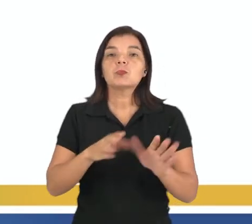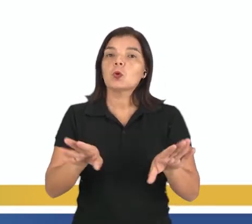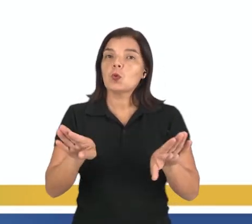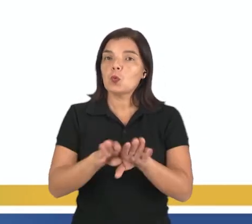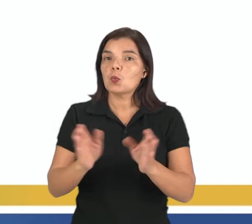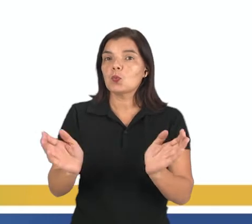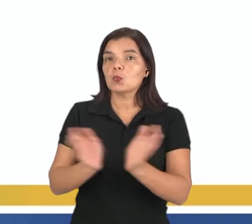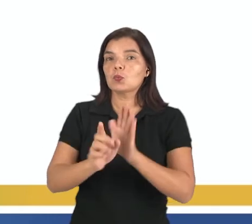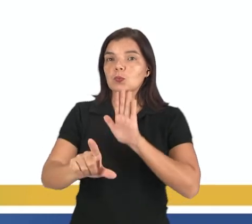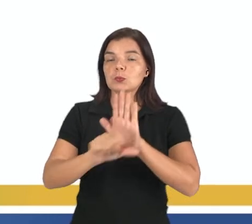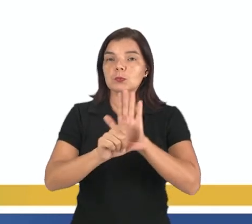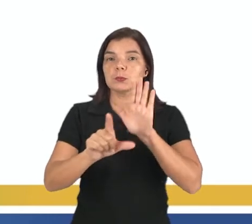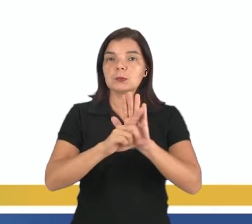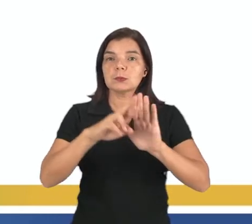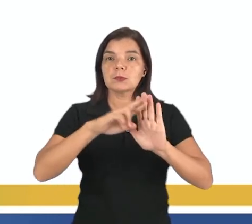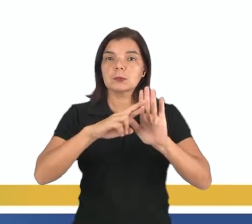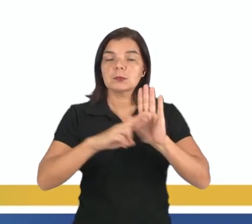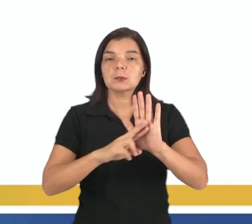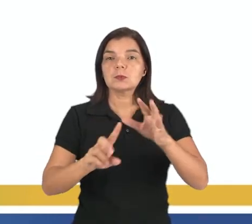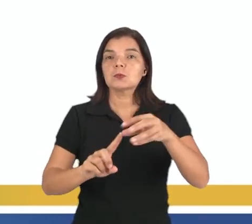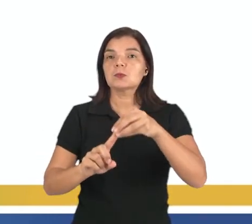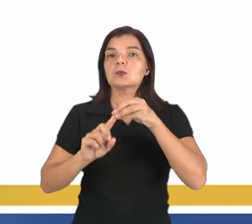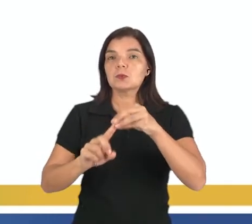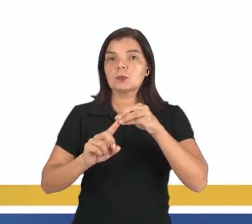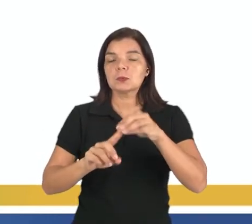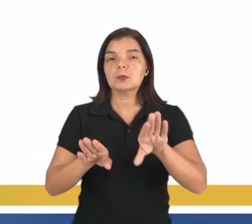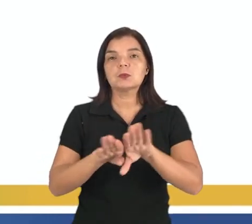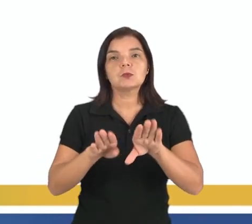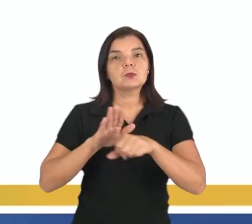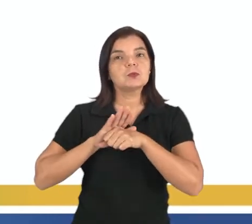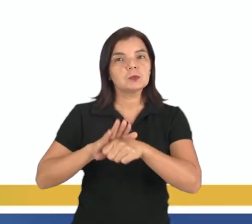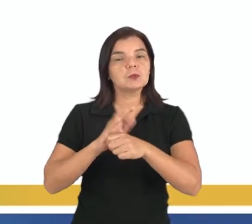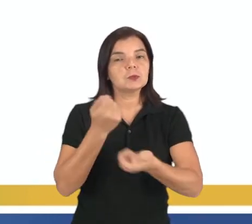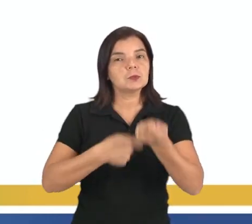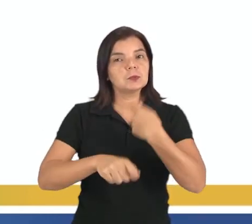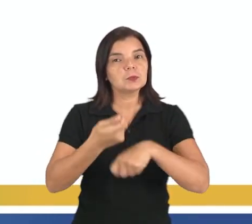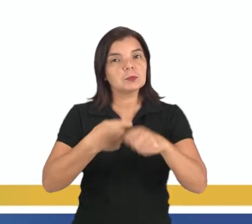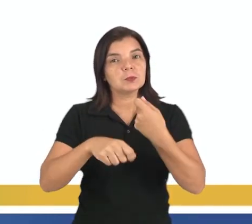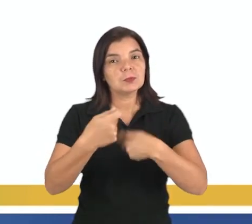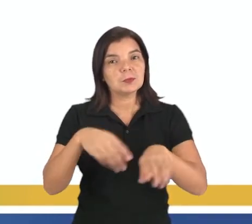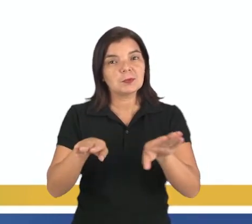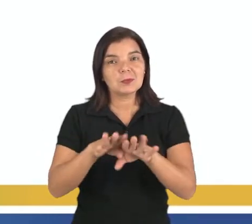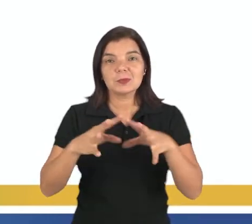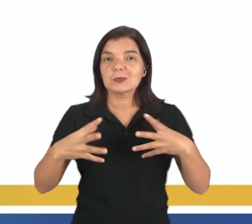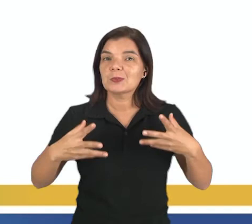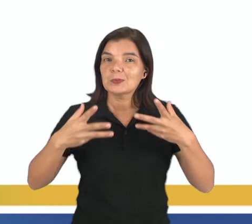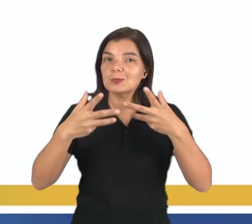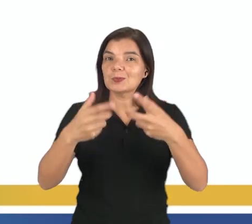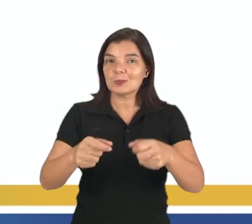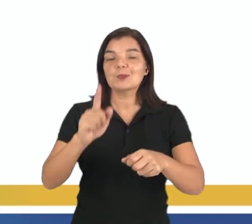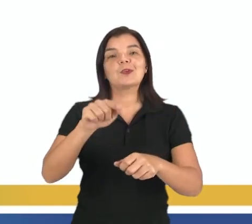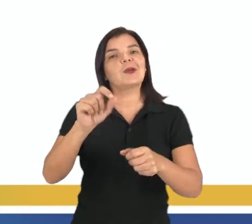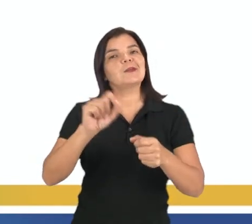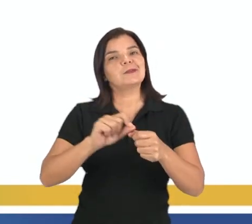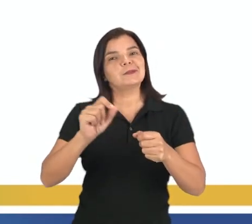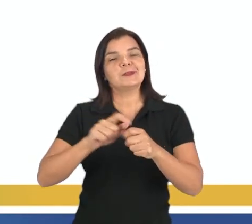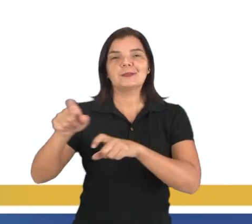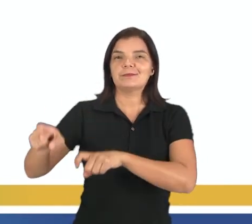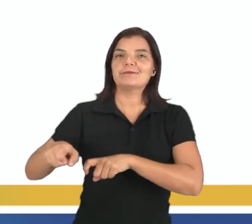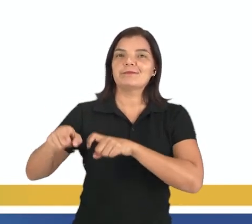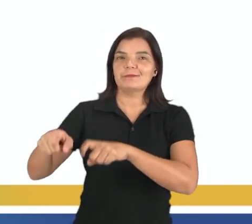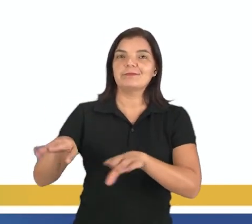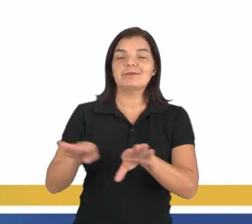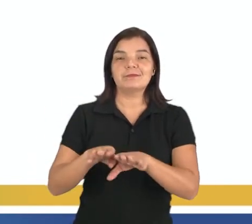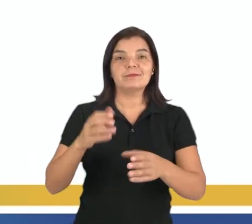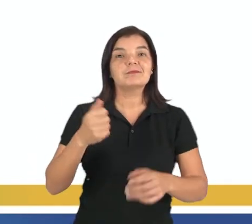conjunto de leis e regras com a finalidade de se beneficiarem economicamente de tudo o que era produzido nas colônias,